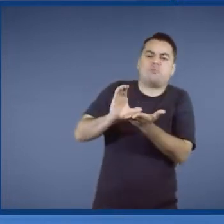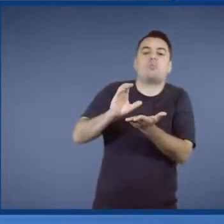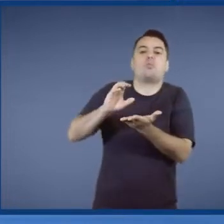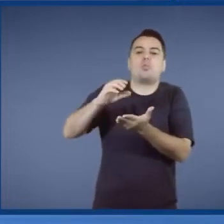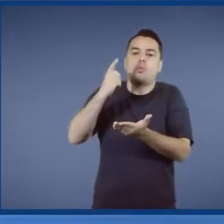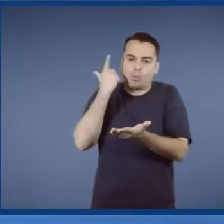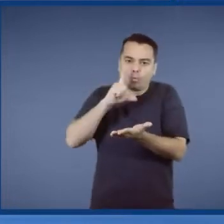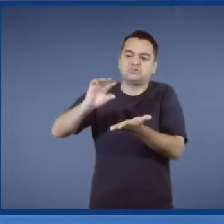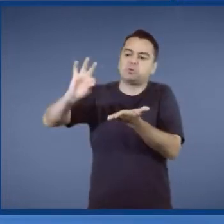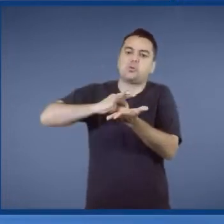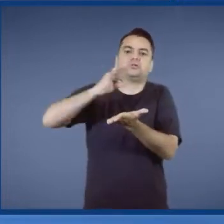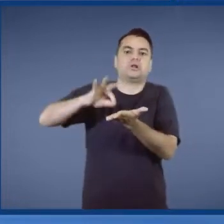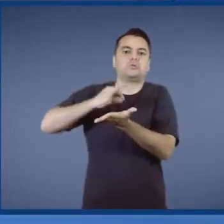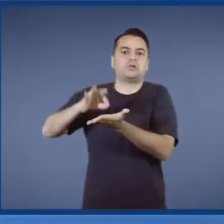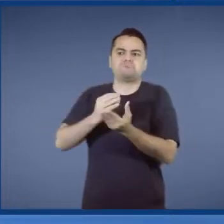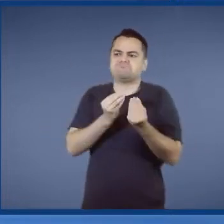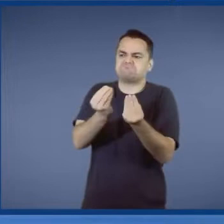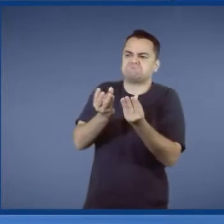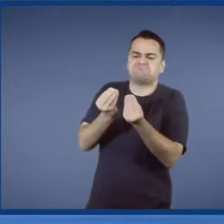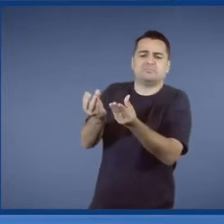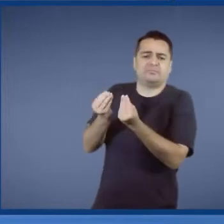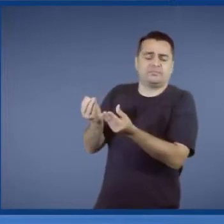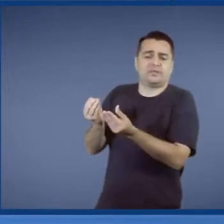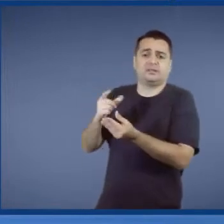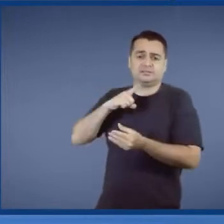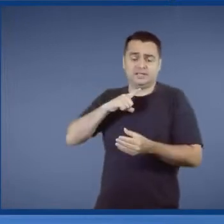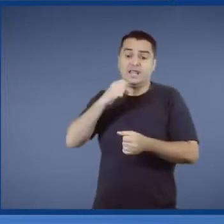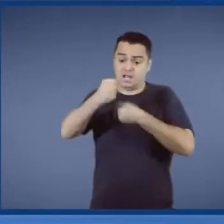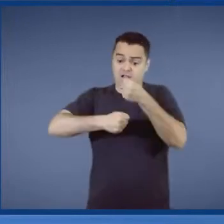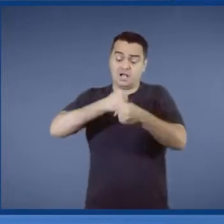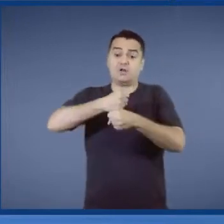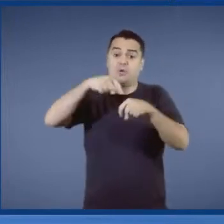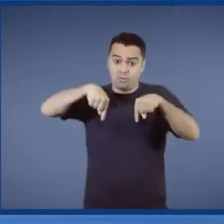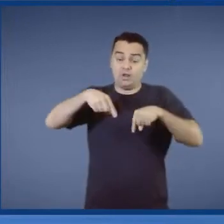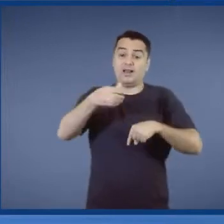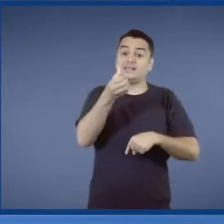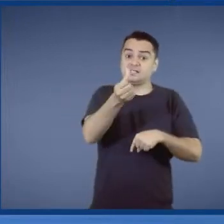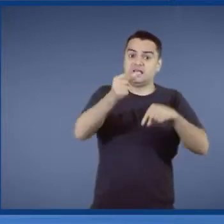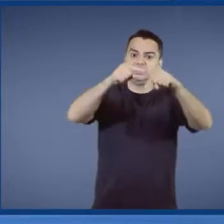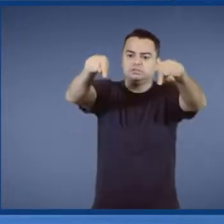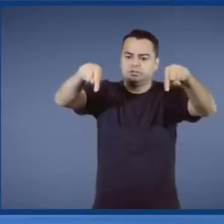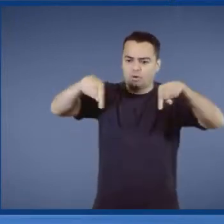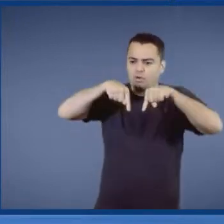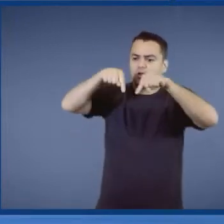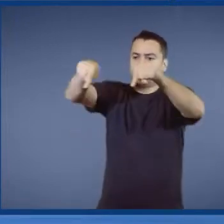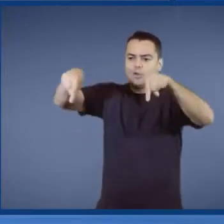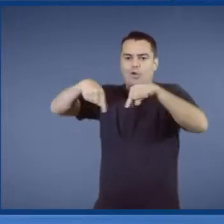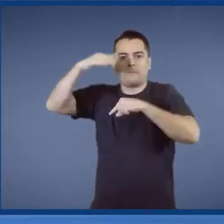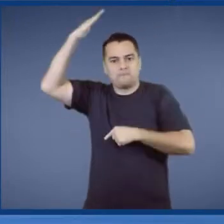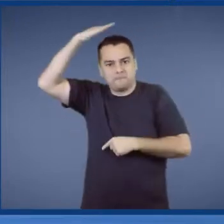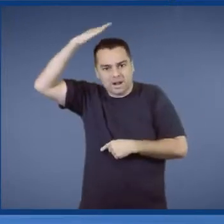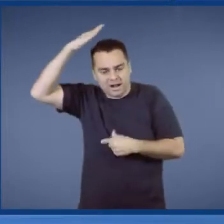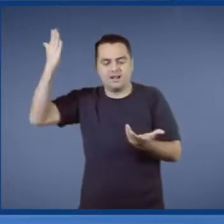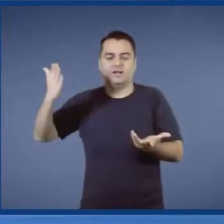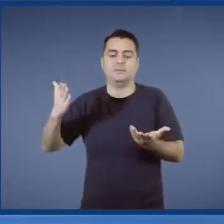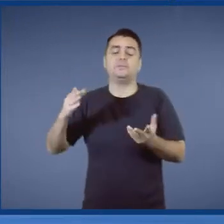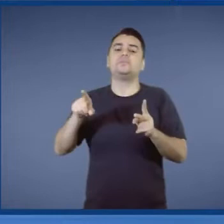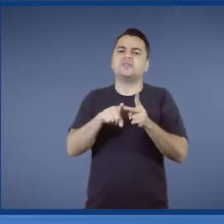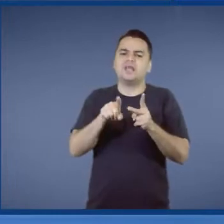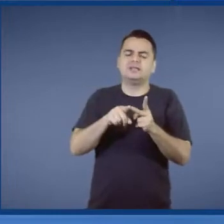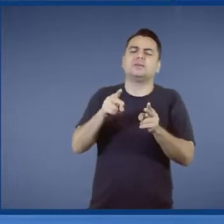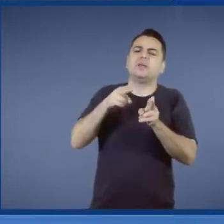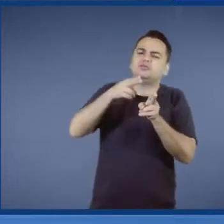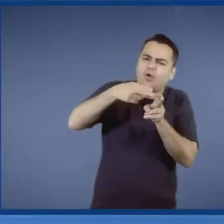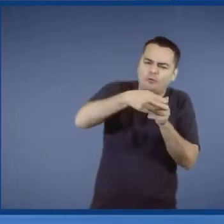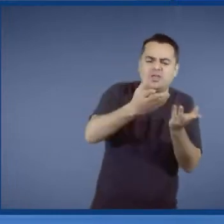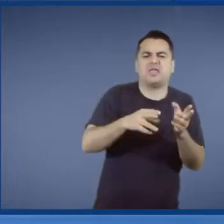Esse ano, tem lá os seis lotes do Paraná, mais 44 bilhões em rodovias. Esse ano tem a